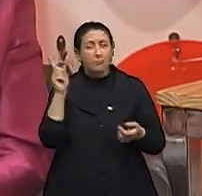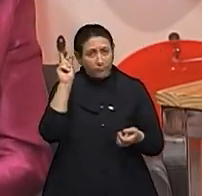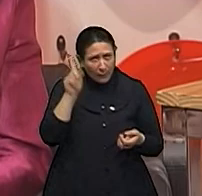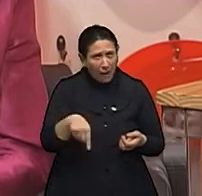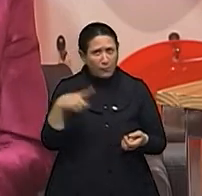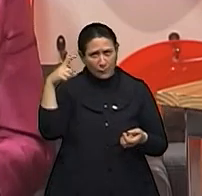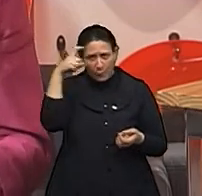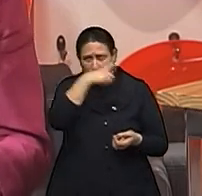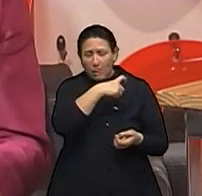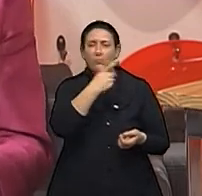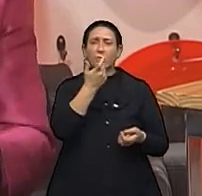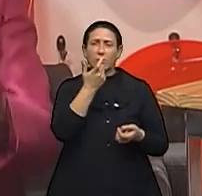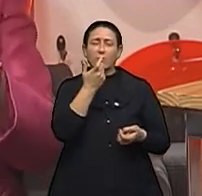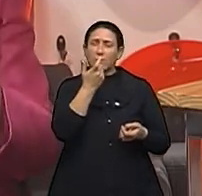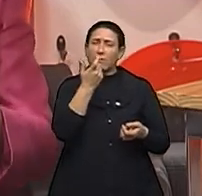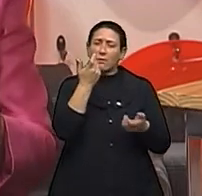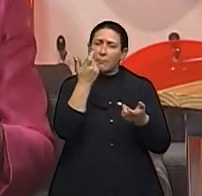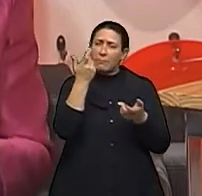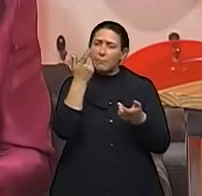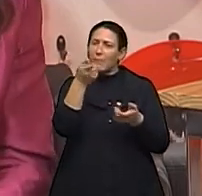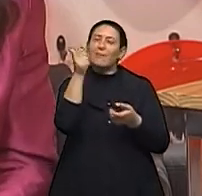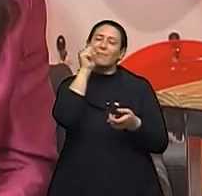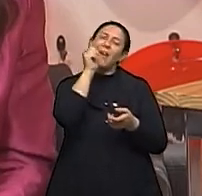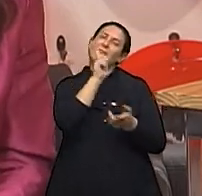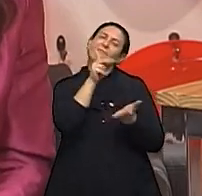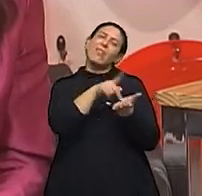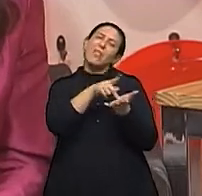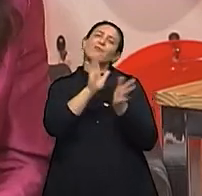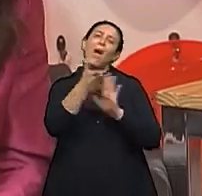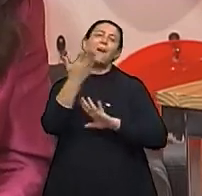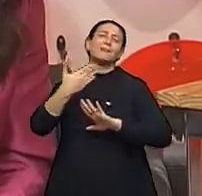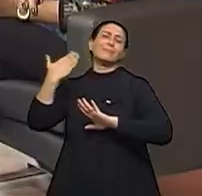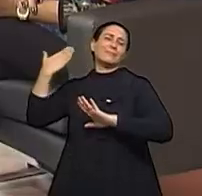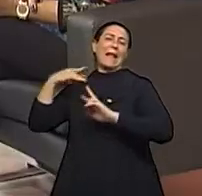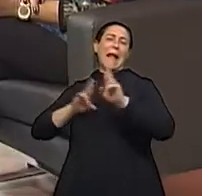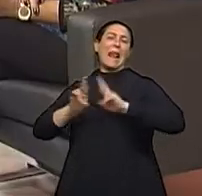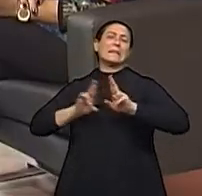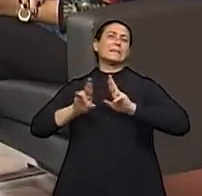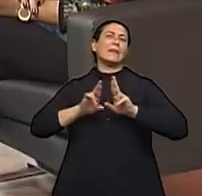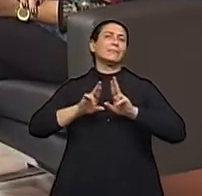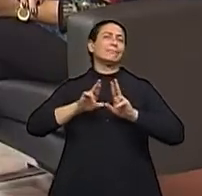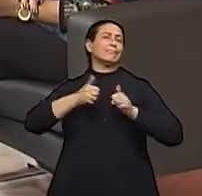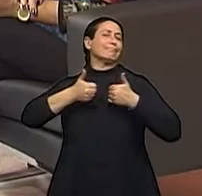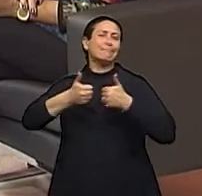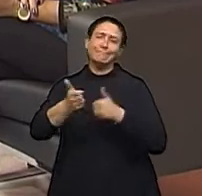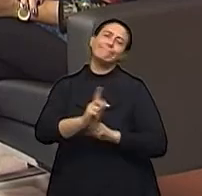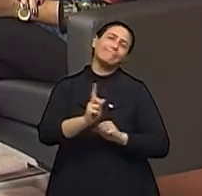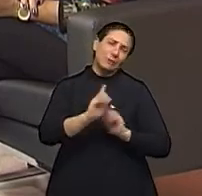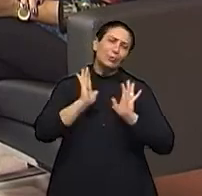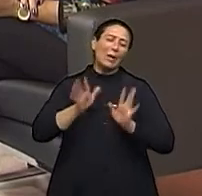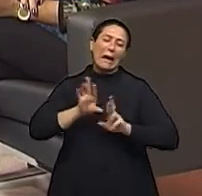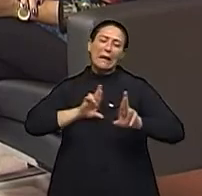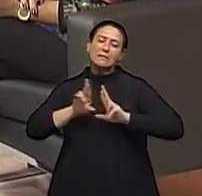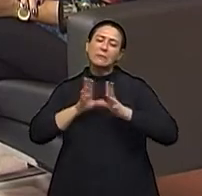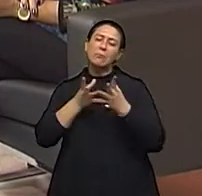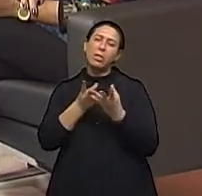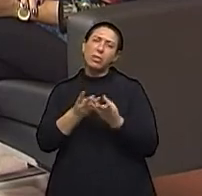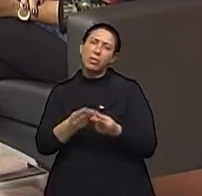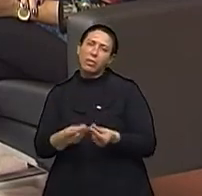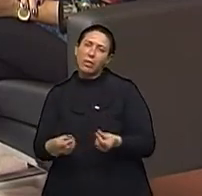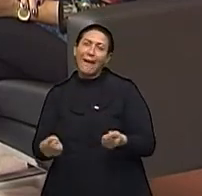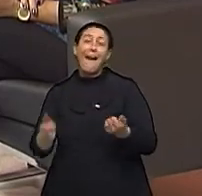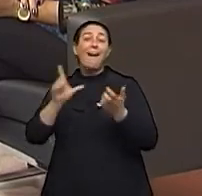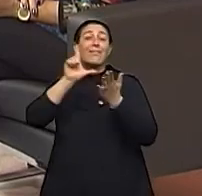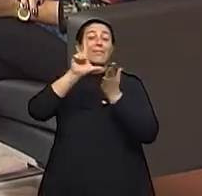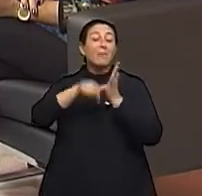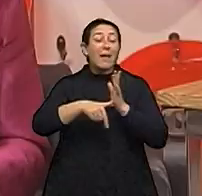dificuldade, já que vinha anteriormente. Ah, não foi do momento. Não foi do momento. Não foi do momento, claro. E o momento,